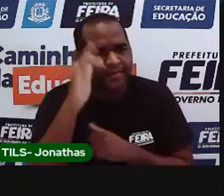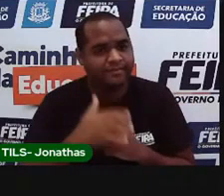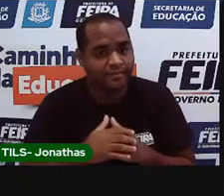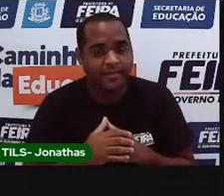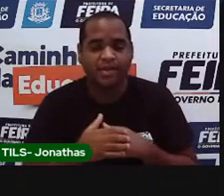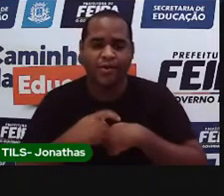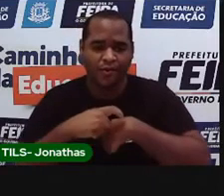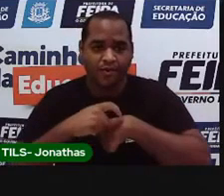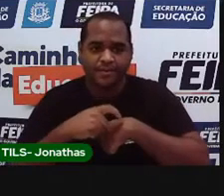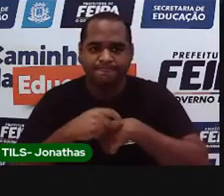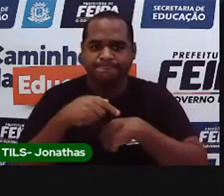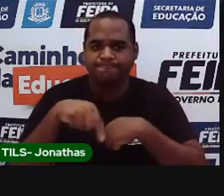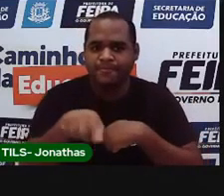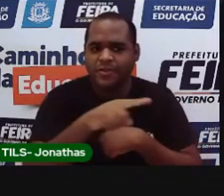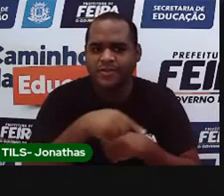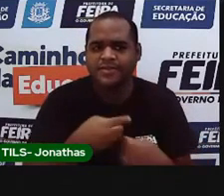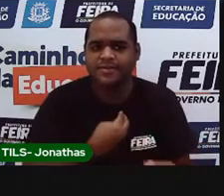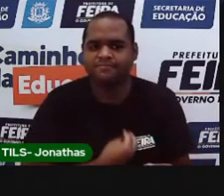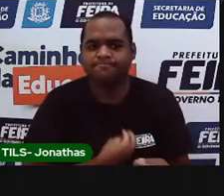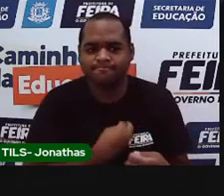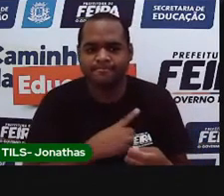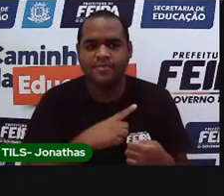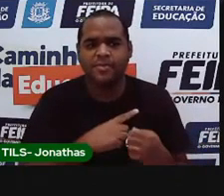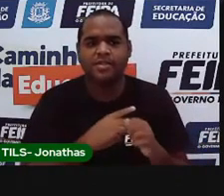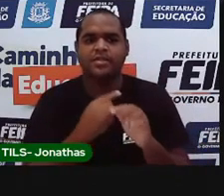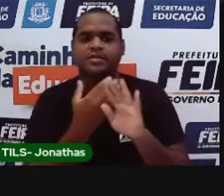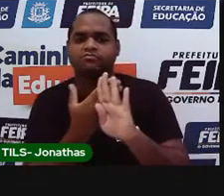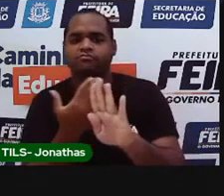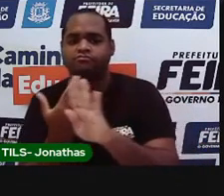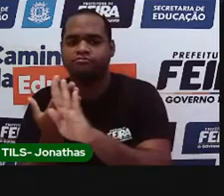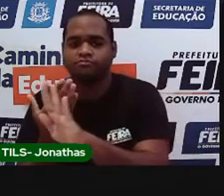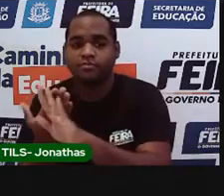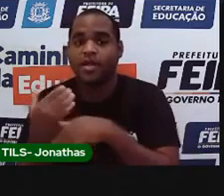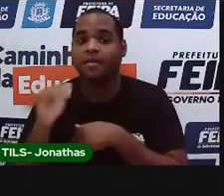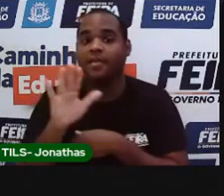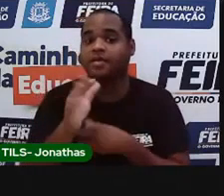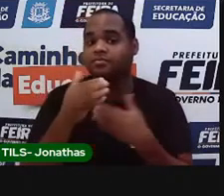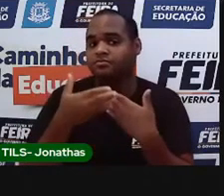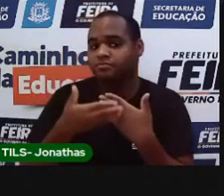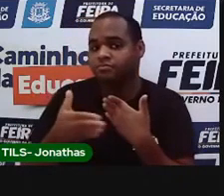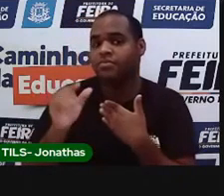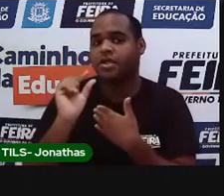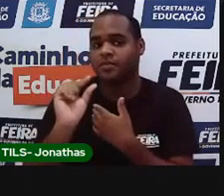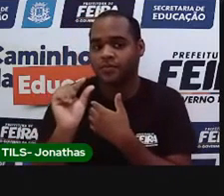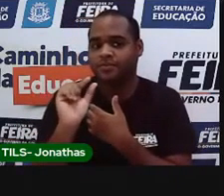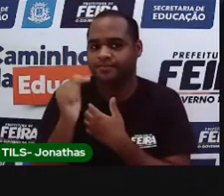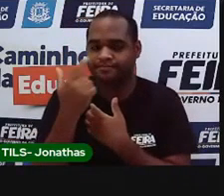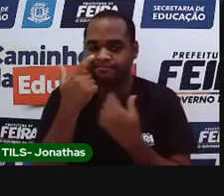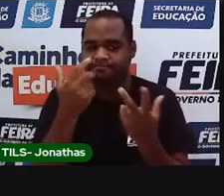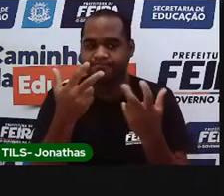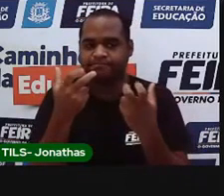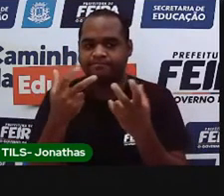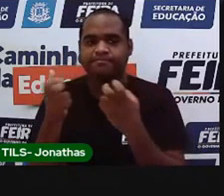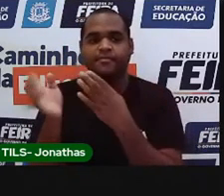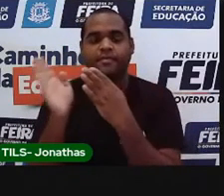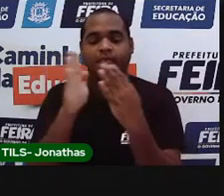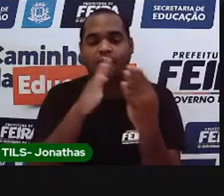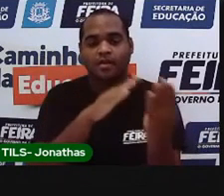tempo e precisamos ficar assim mais um pouco. Mas em breve, tudo isso vai passar.